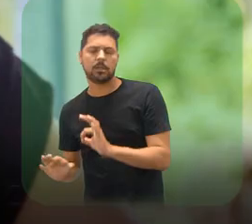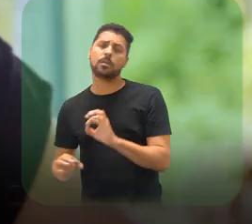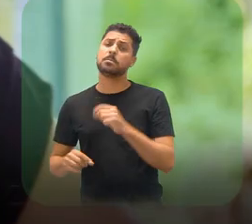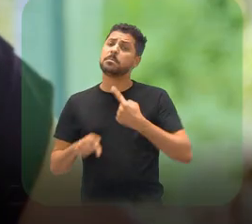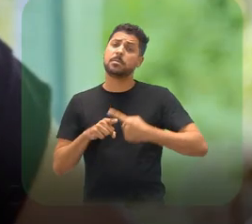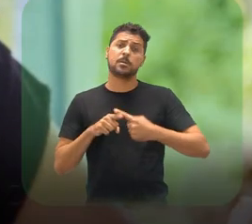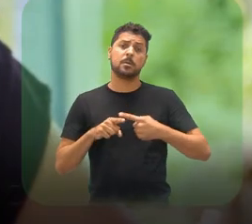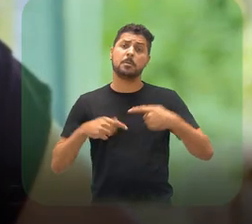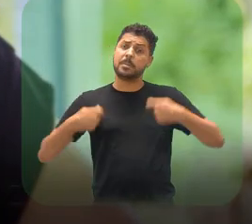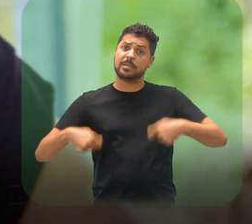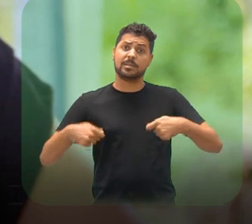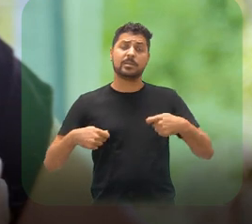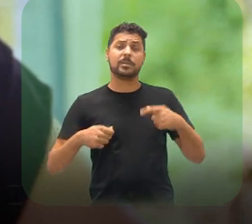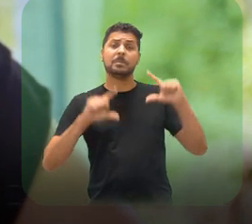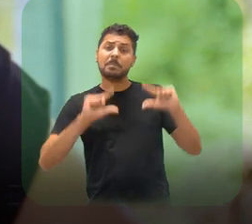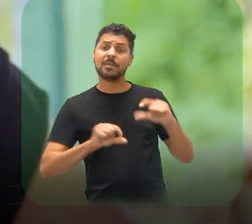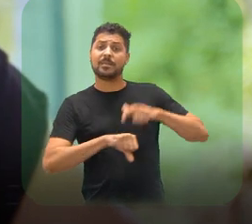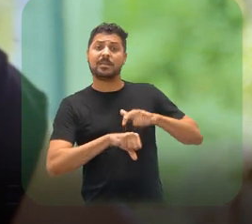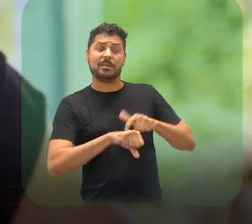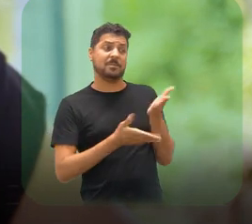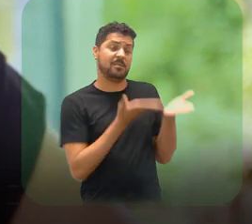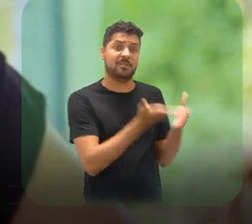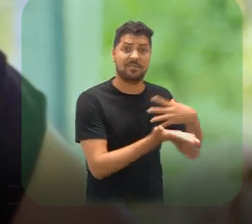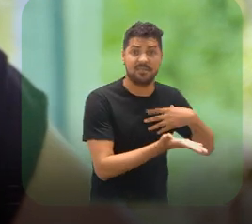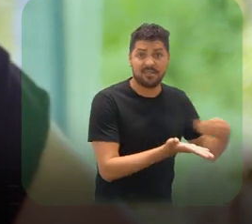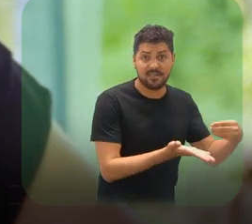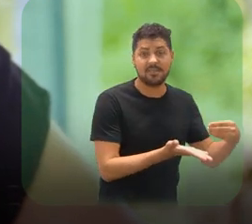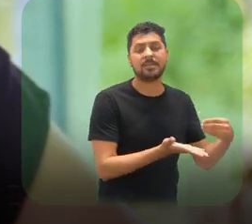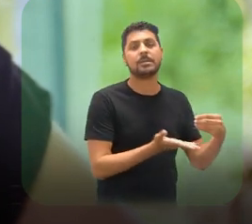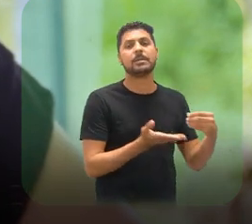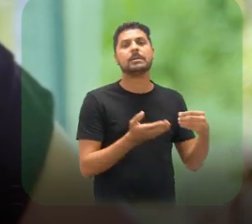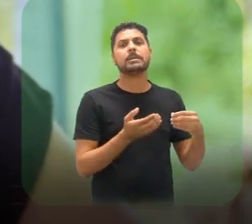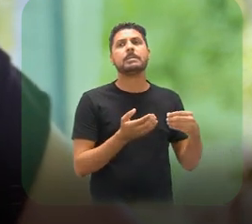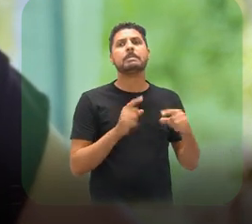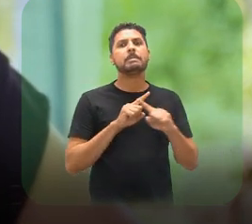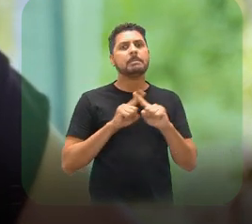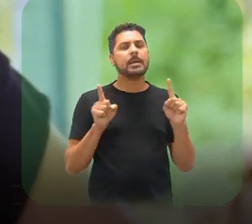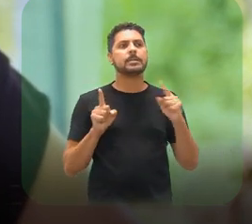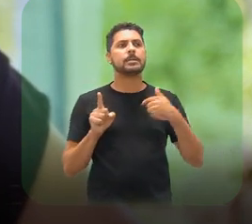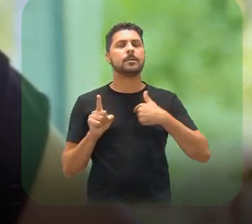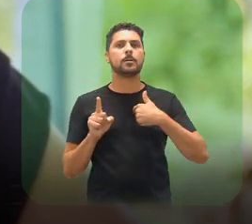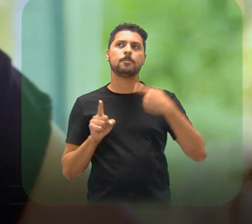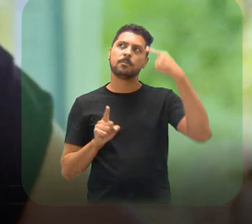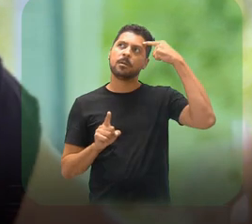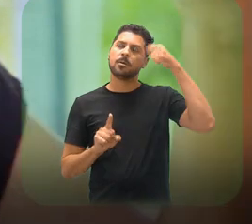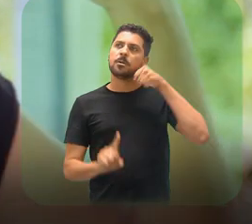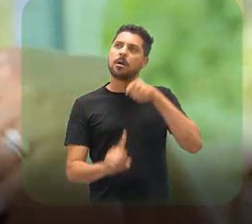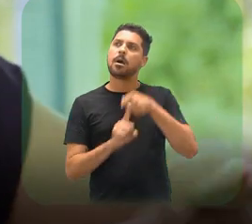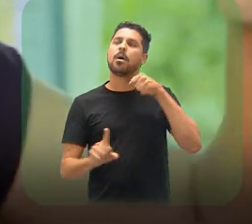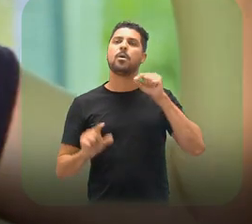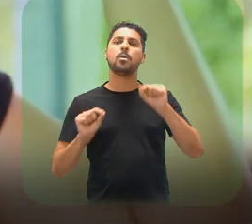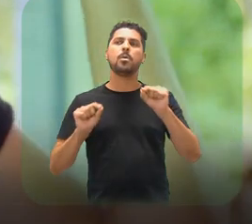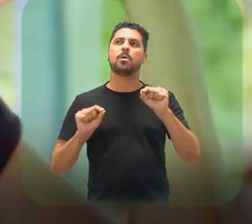fazendo era correta porque eu teria menos tempo para me dedicar ao meu filho, né? Mas aí, ao mesmo tempo, vem aquela história que